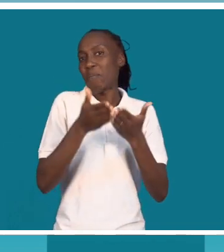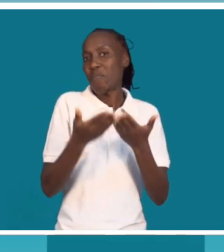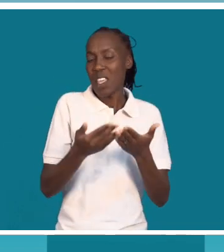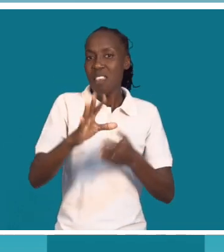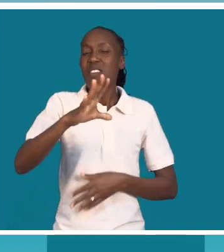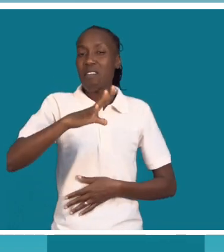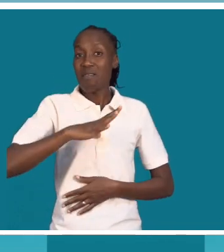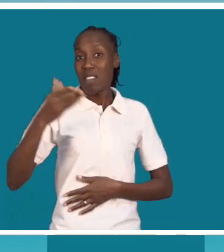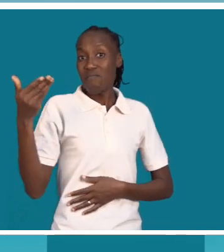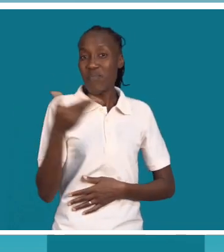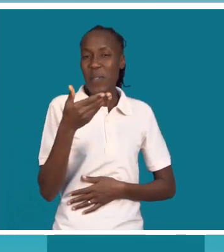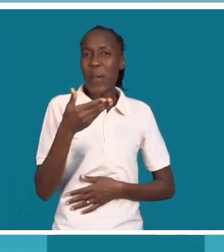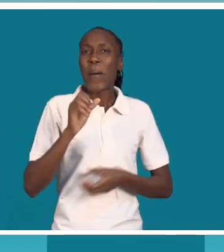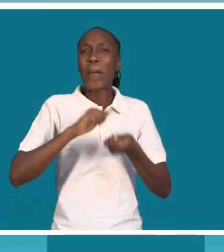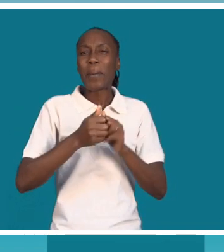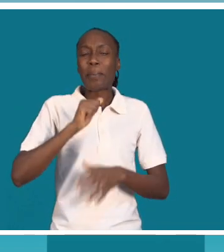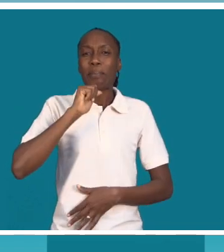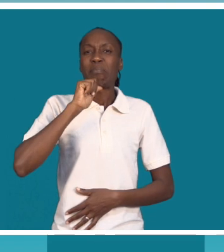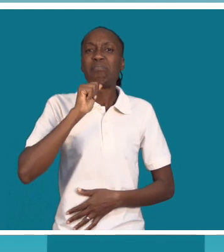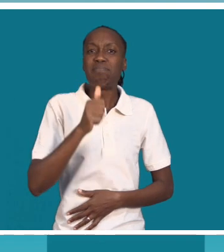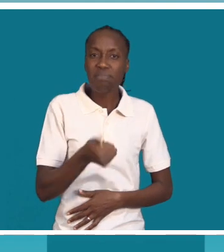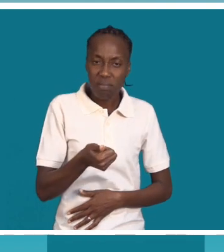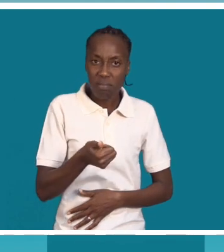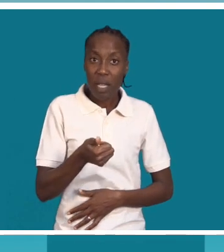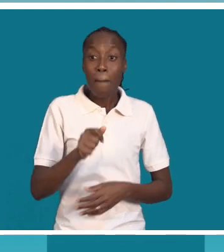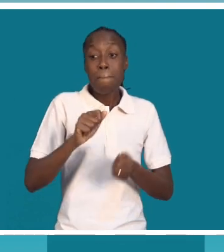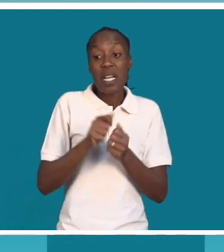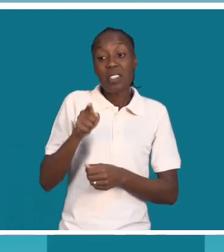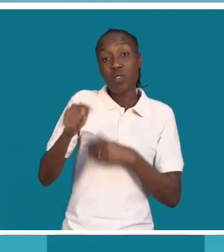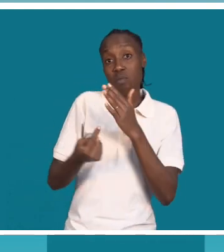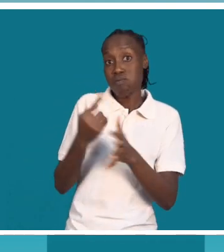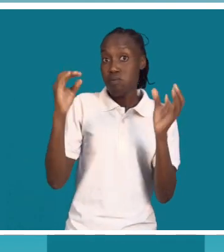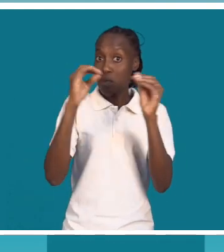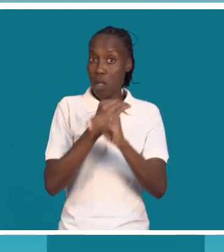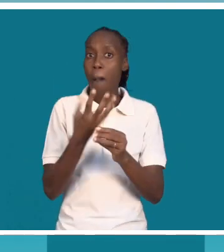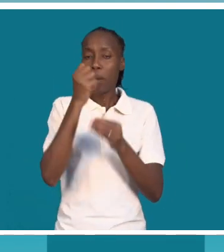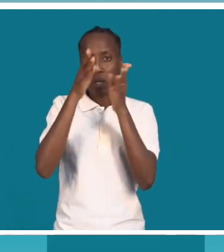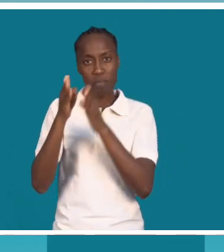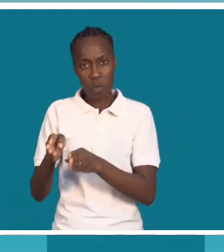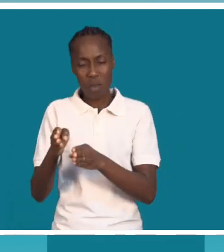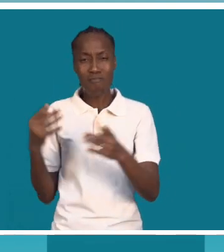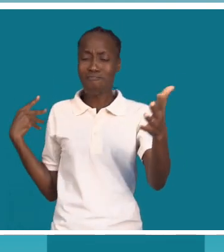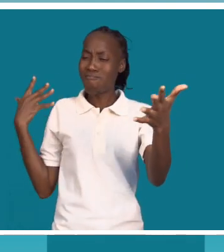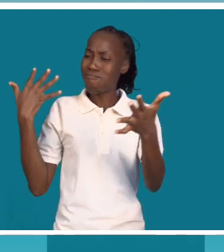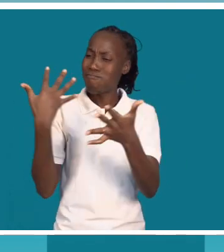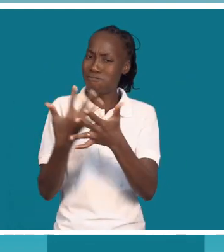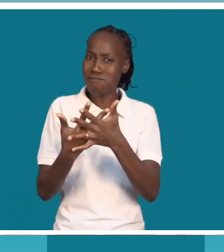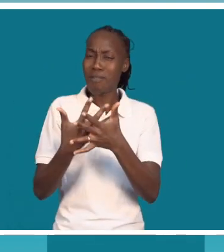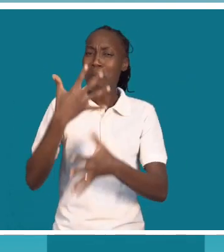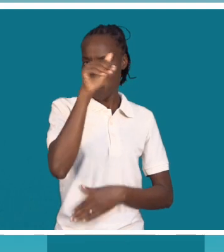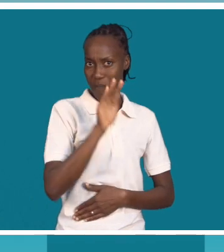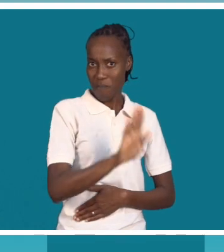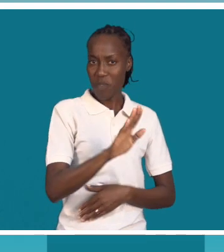é uma necrose, acaba apodrecendo. Mas, se isto não acontecer, o indivíduo pode conviver com a hérnia toda a sua vida sem